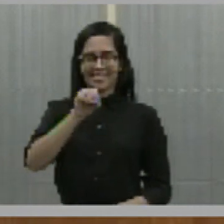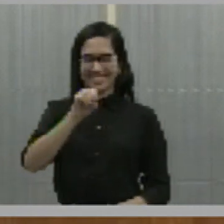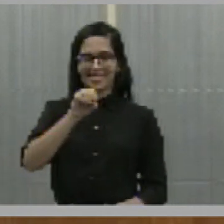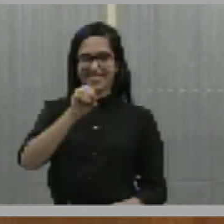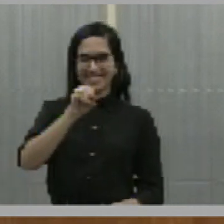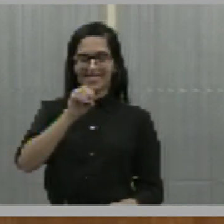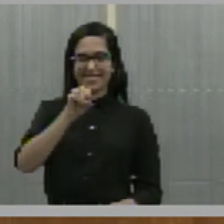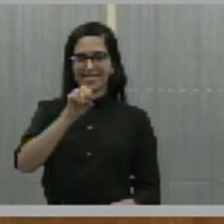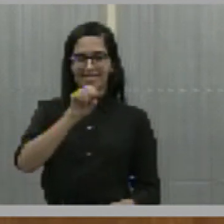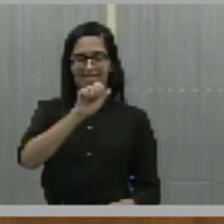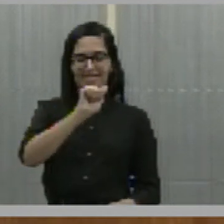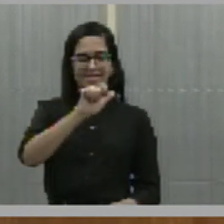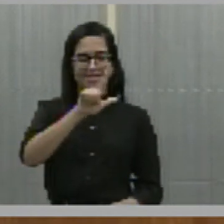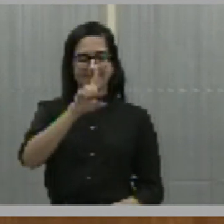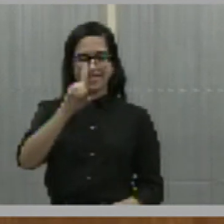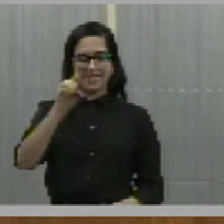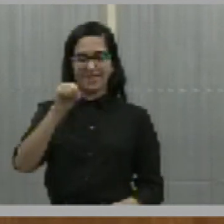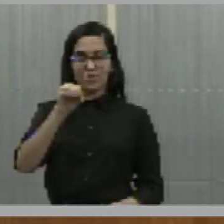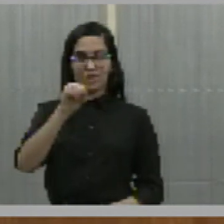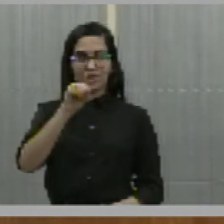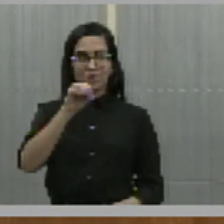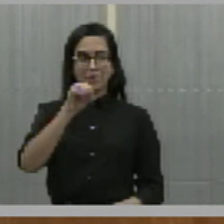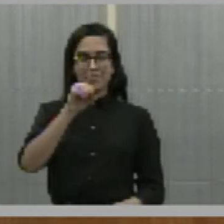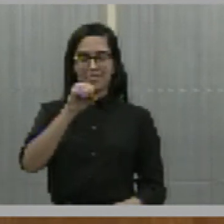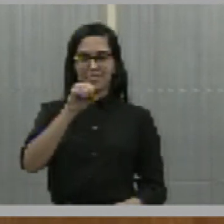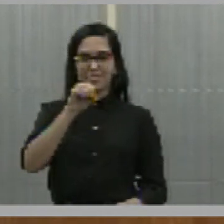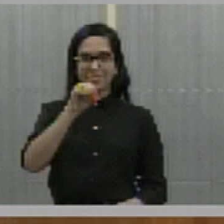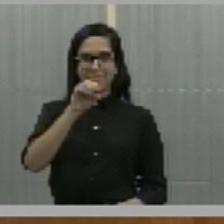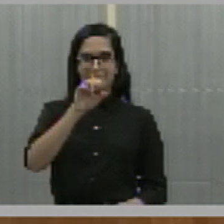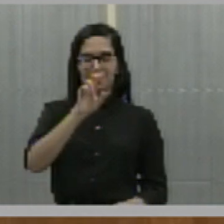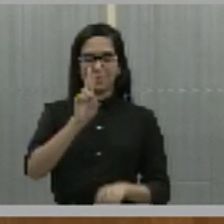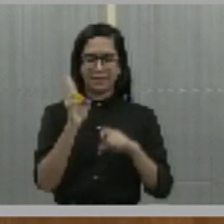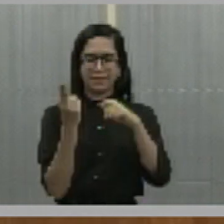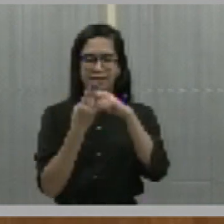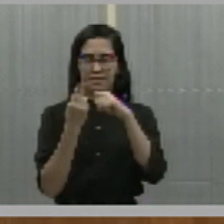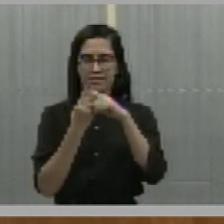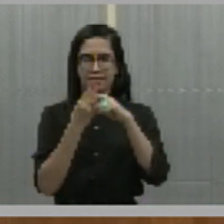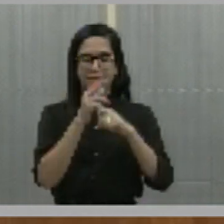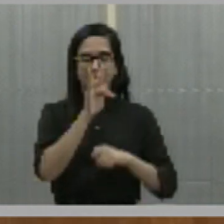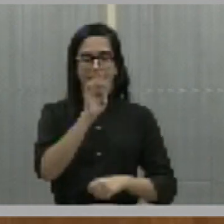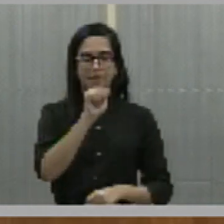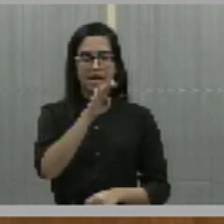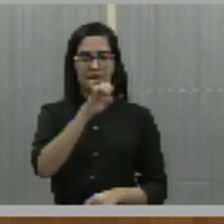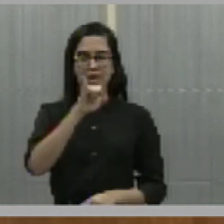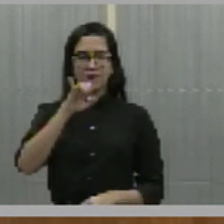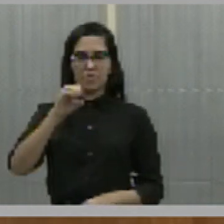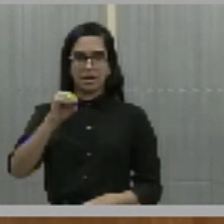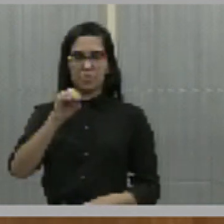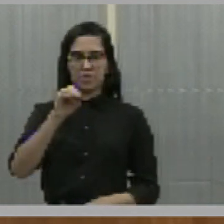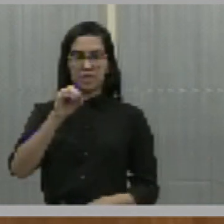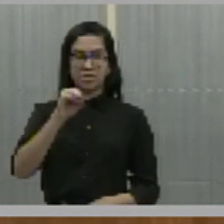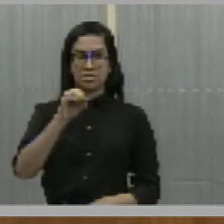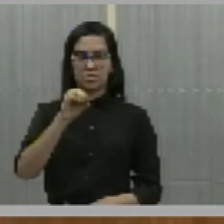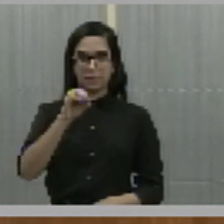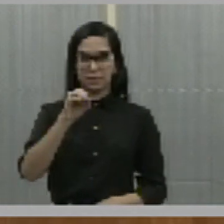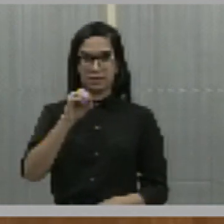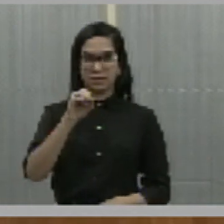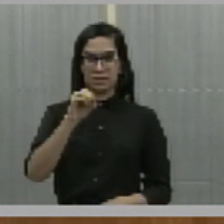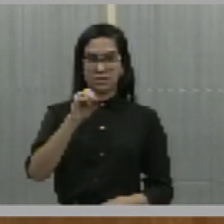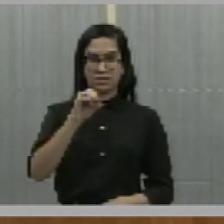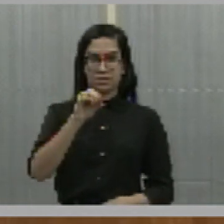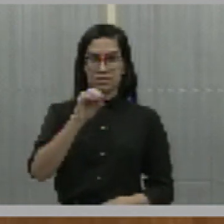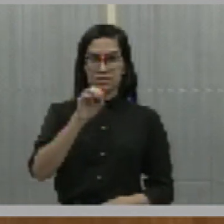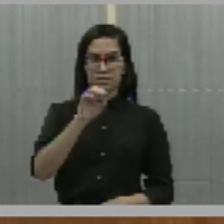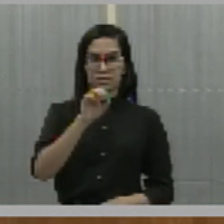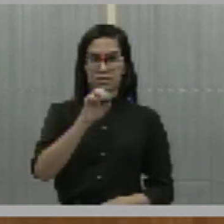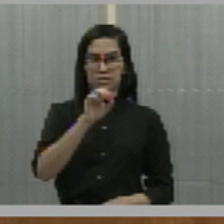Aldo Gil, doutor Filipe Sampaio, doutor Gil Carlos, doutor Hélio, Fábio Xavier, Franzé Silva, Elisaí, Henrique Pires, João